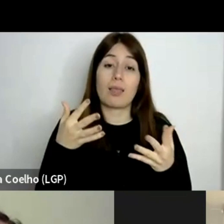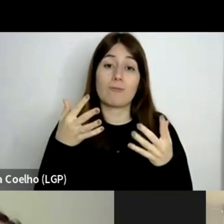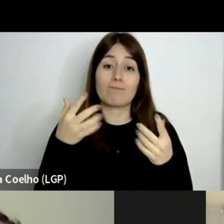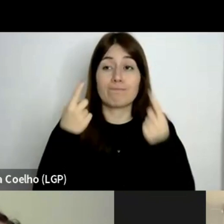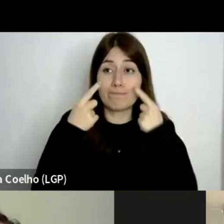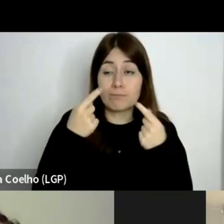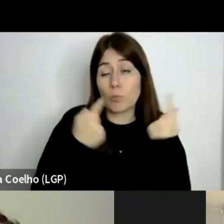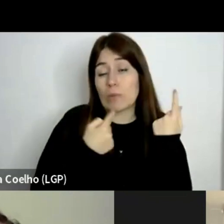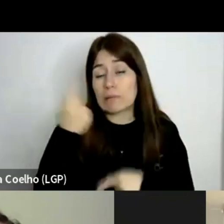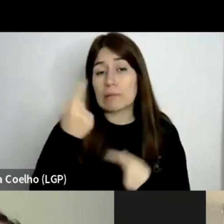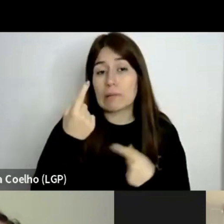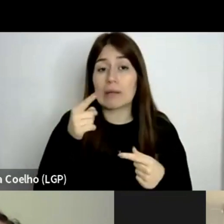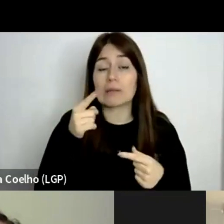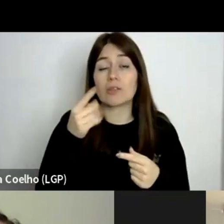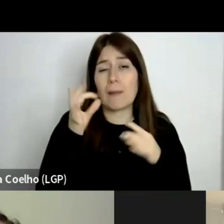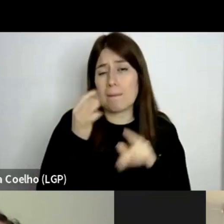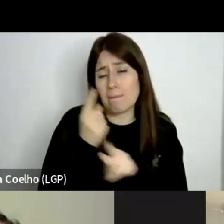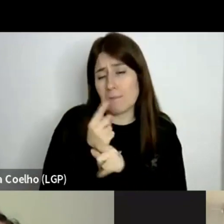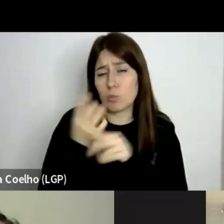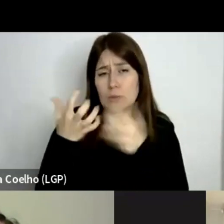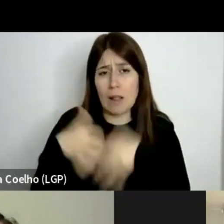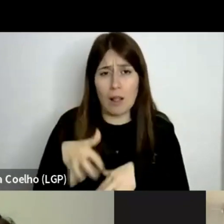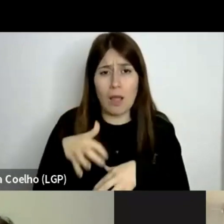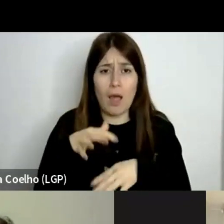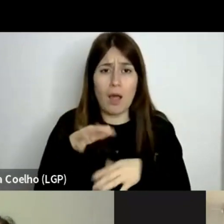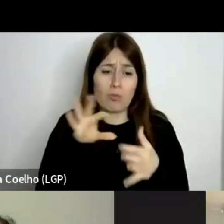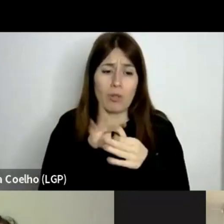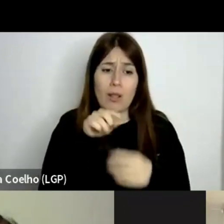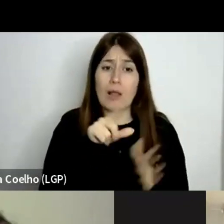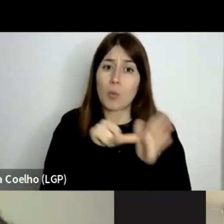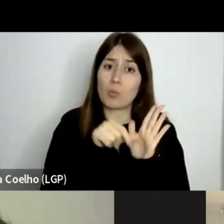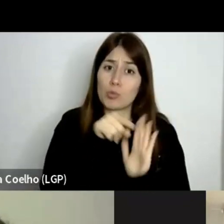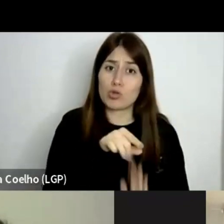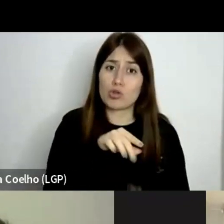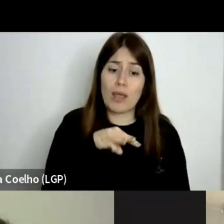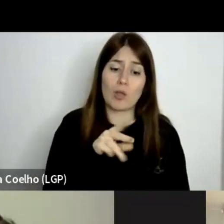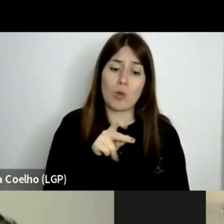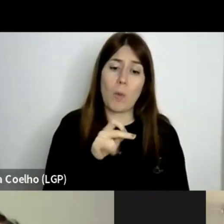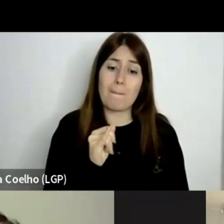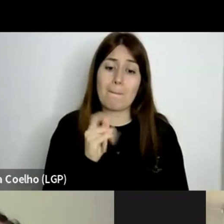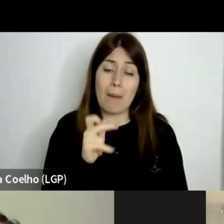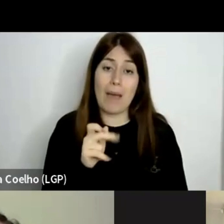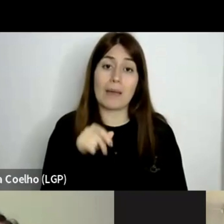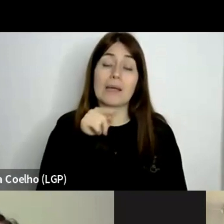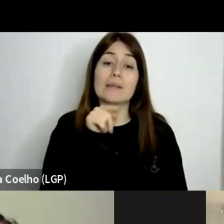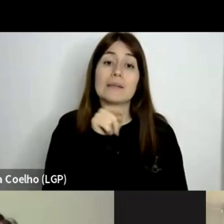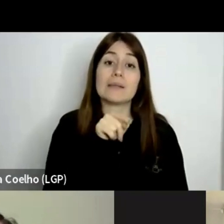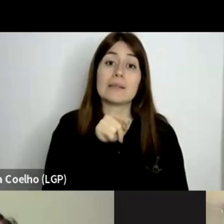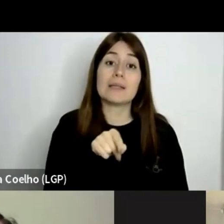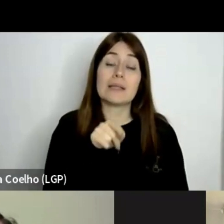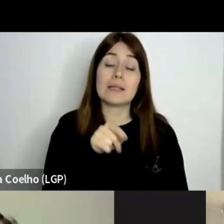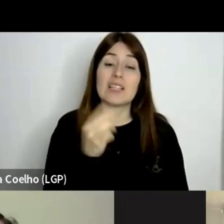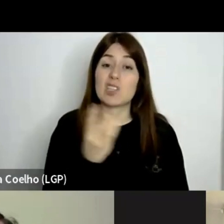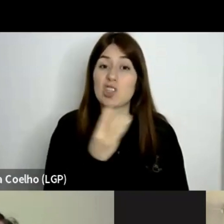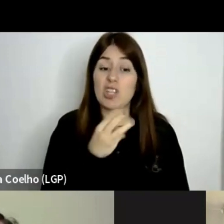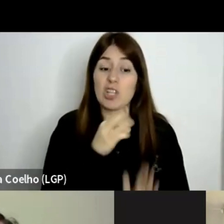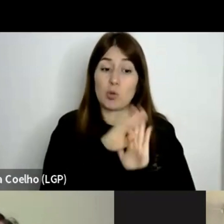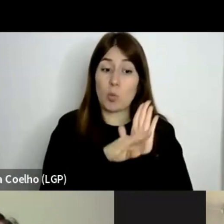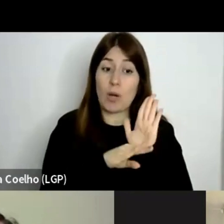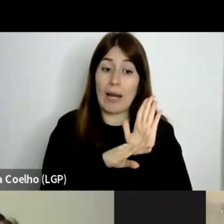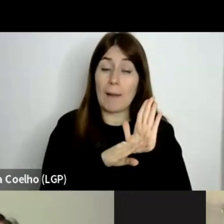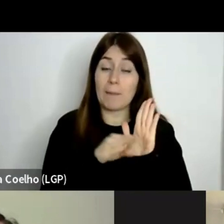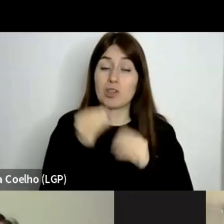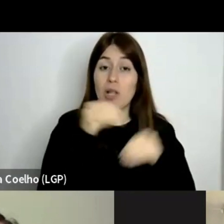projeto, e o facto de ele estar aqui criticado nestes partidos políticos, também é um